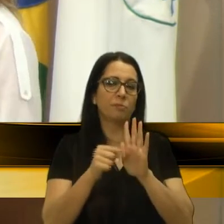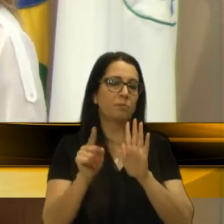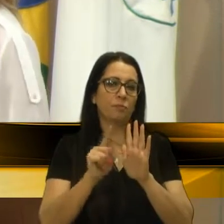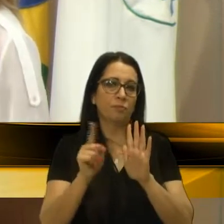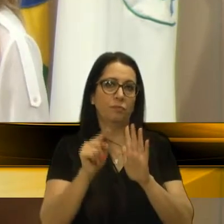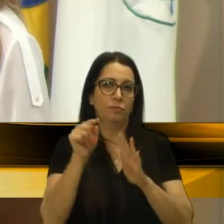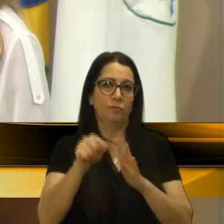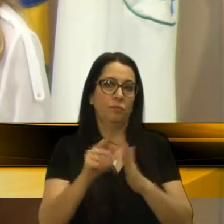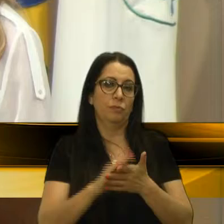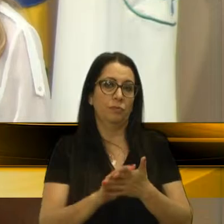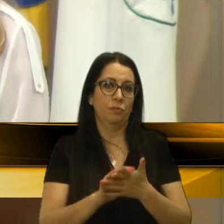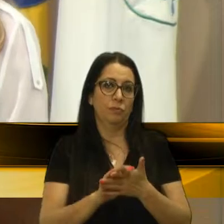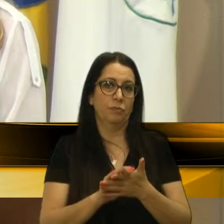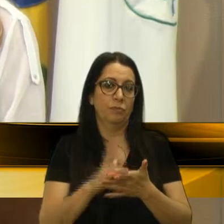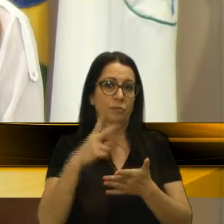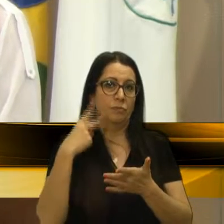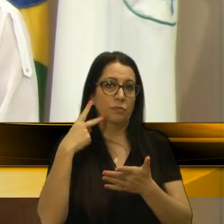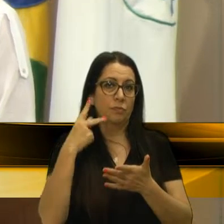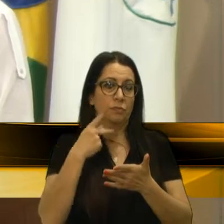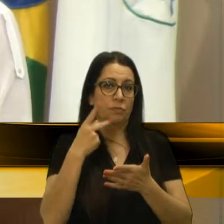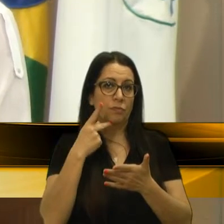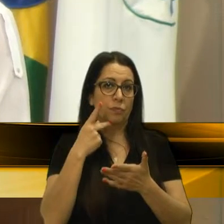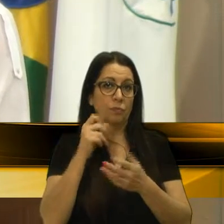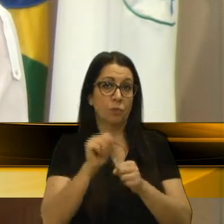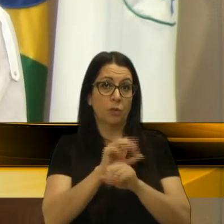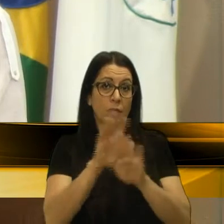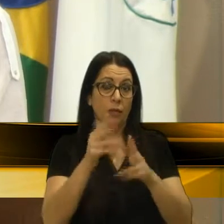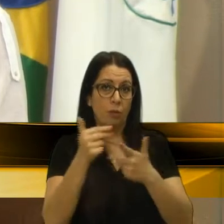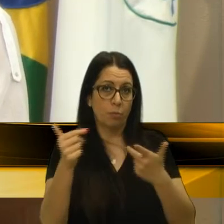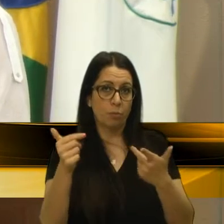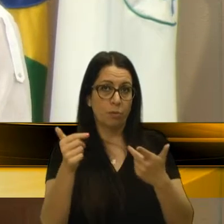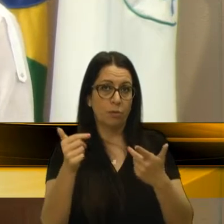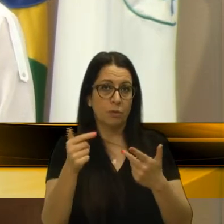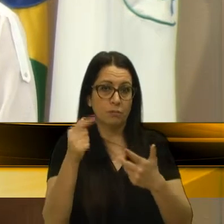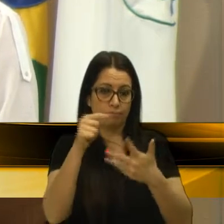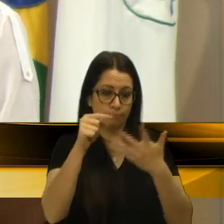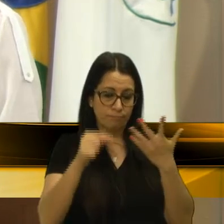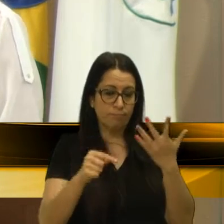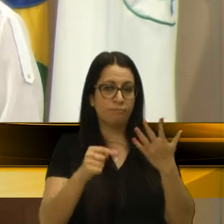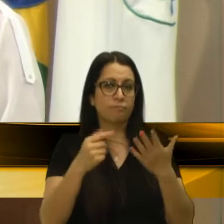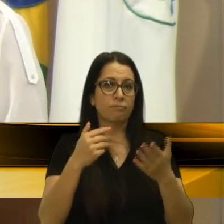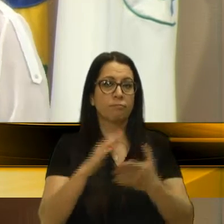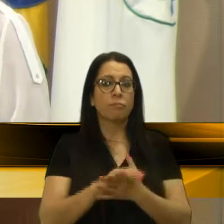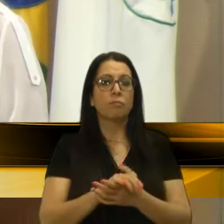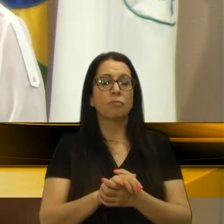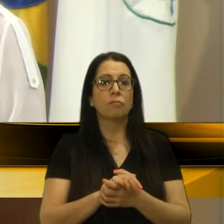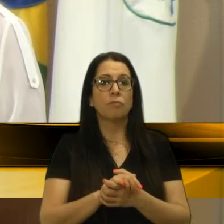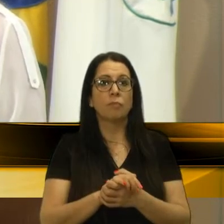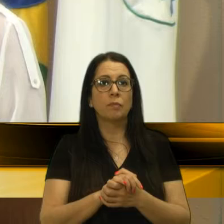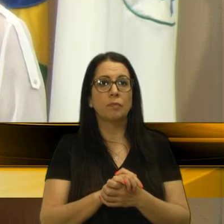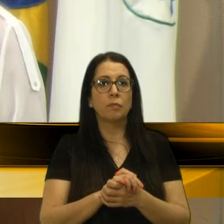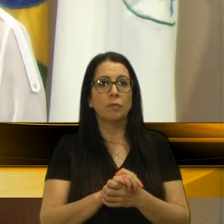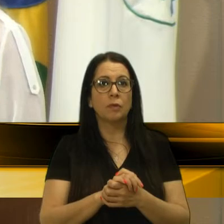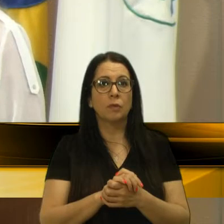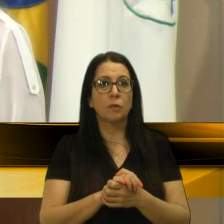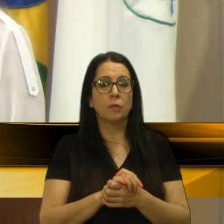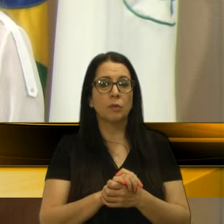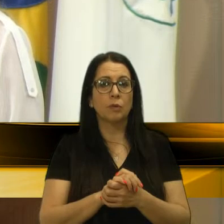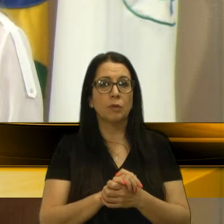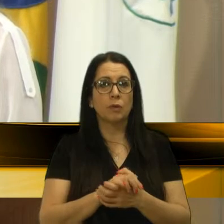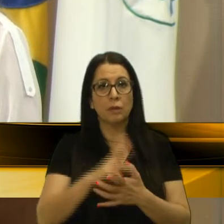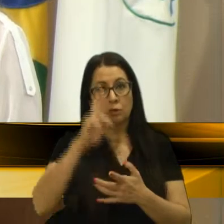a vereadora ficou de clarear alguns aspectos. Mas, enfim, a